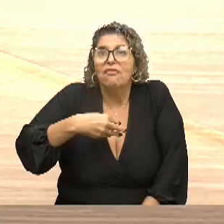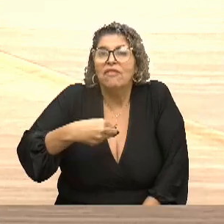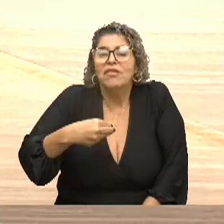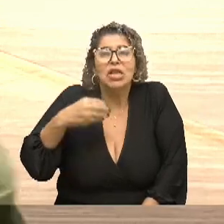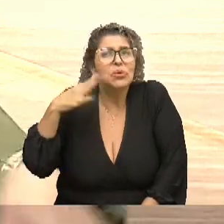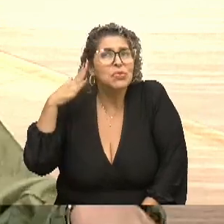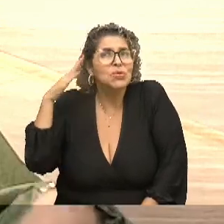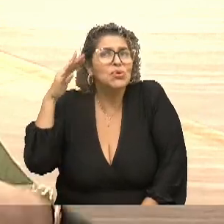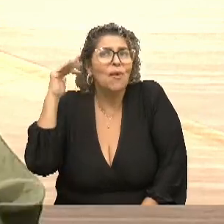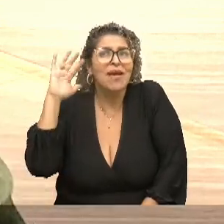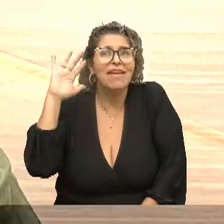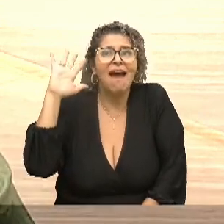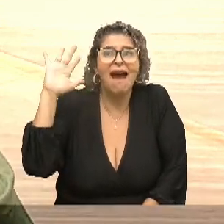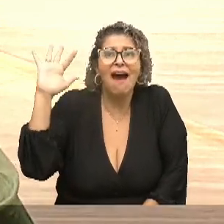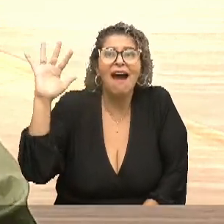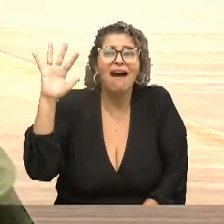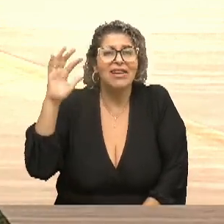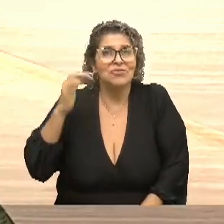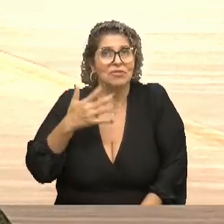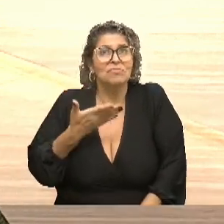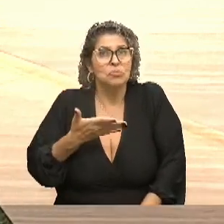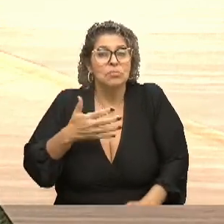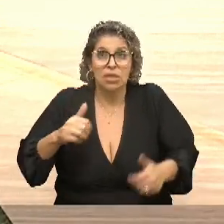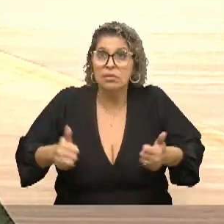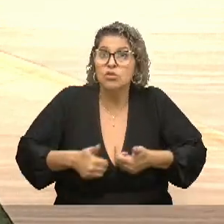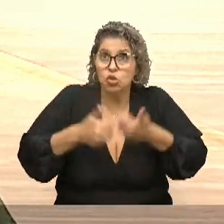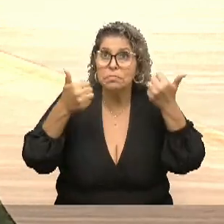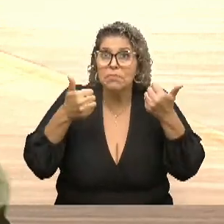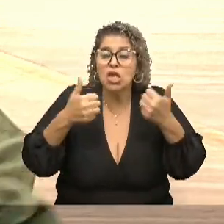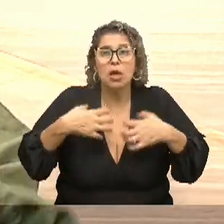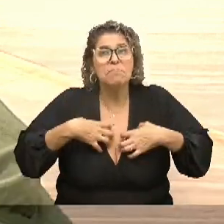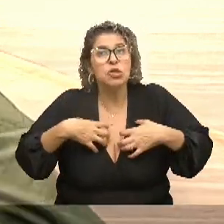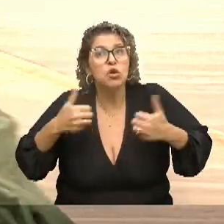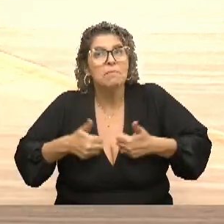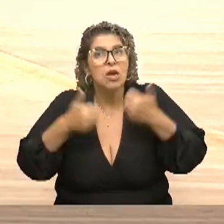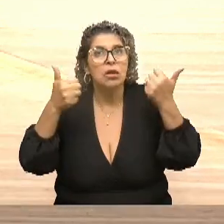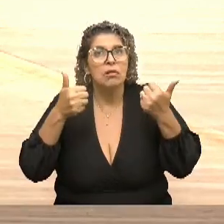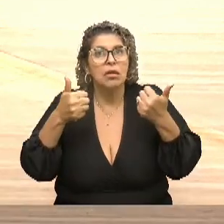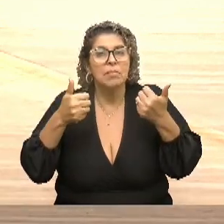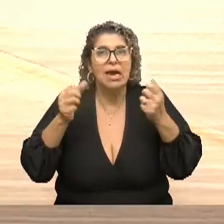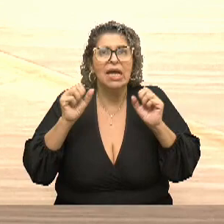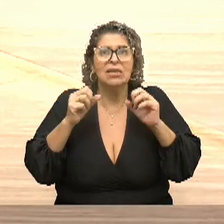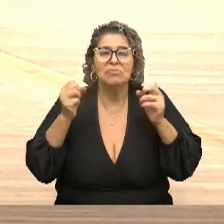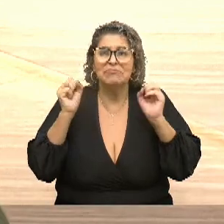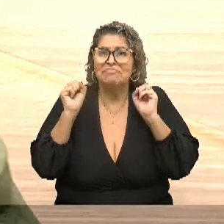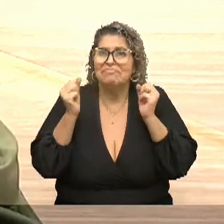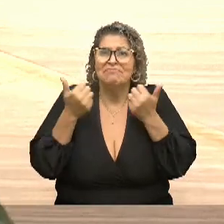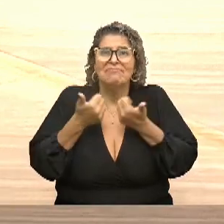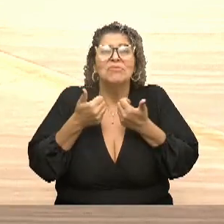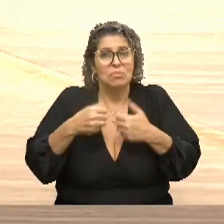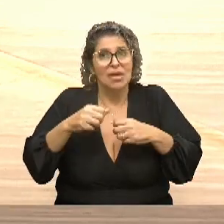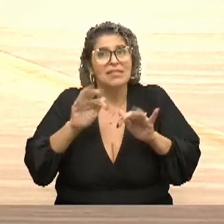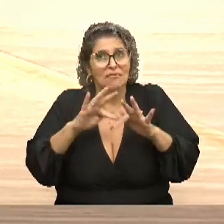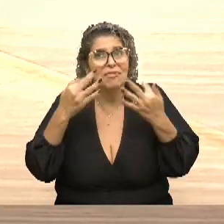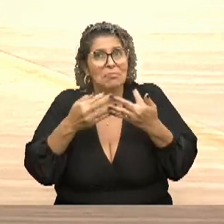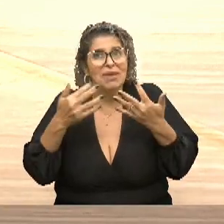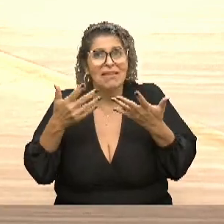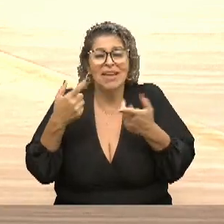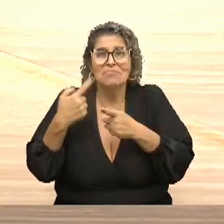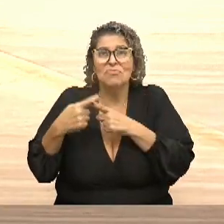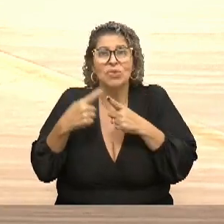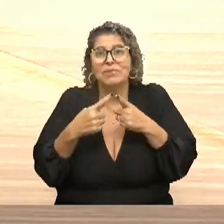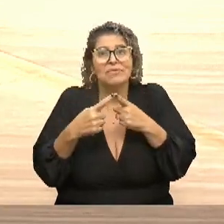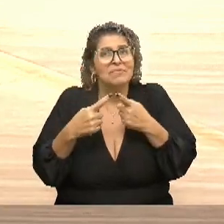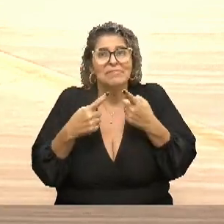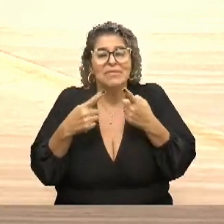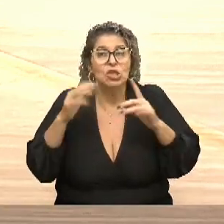muito. E é até bom que a gente passa por isso e torna pessoas melhores, que não botam tanta carga em cima dos outros. Mas os pais são assim, né? Eles